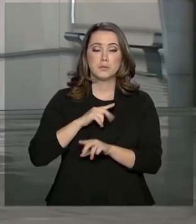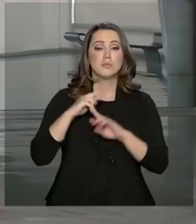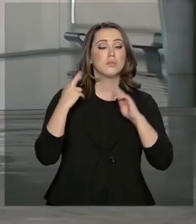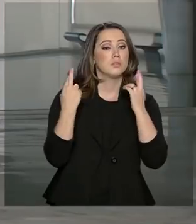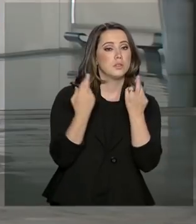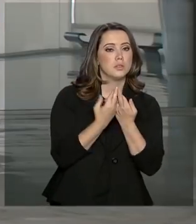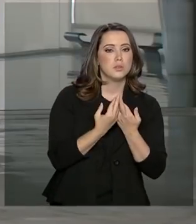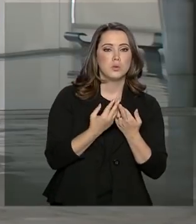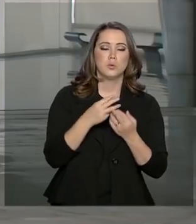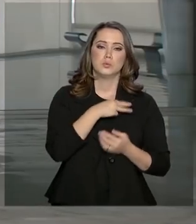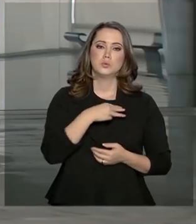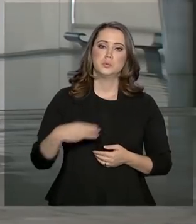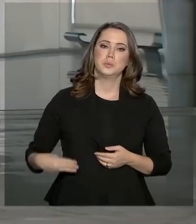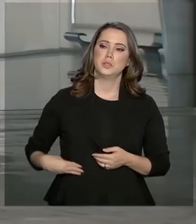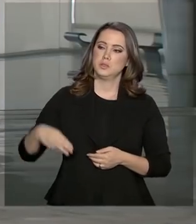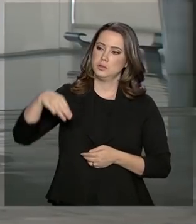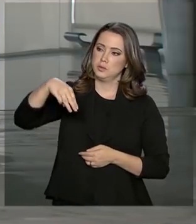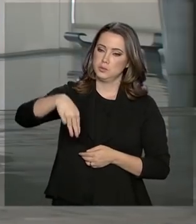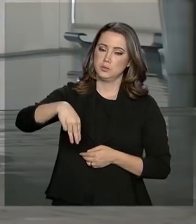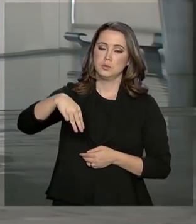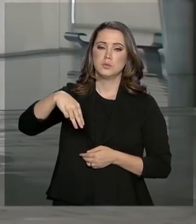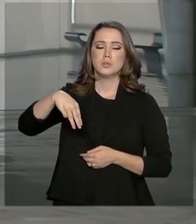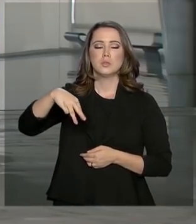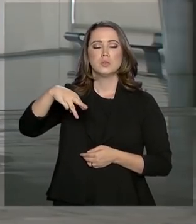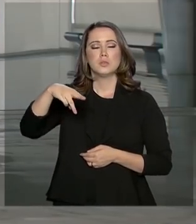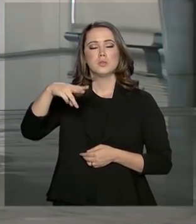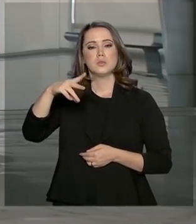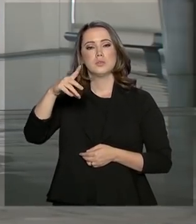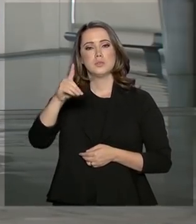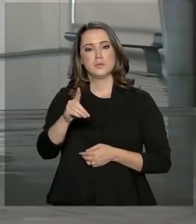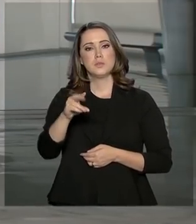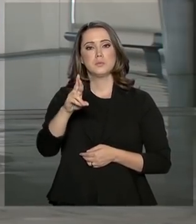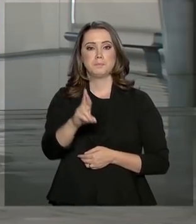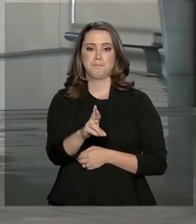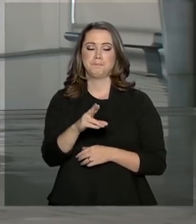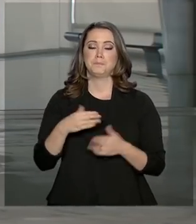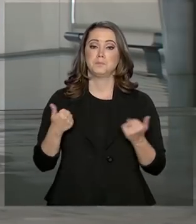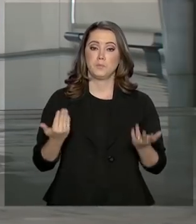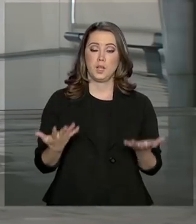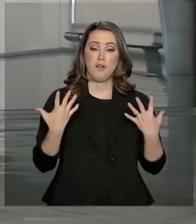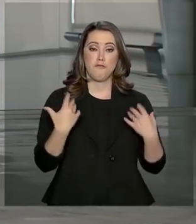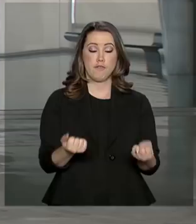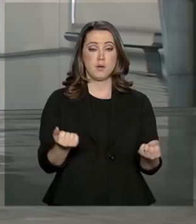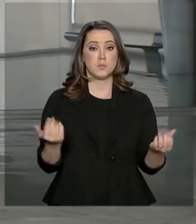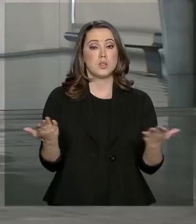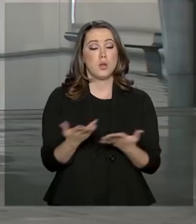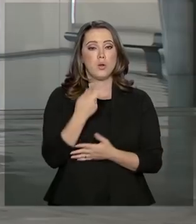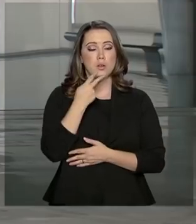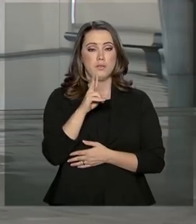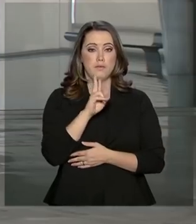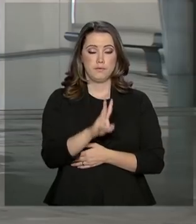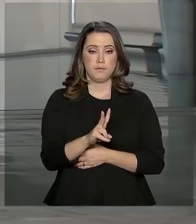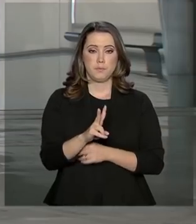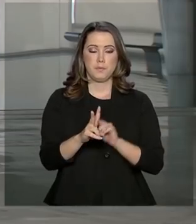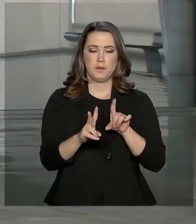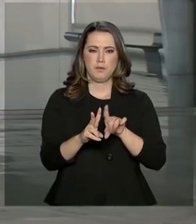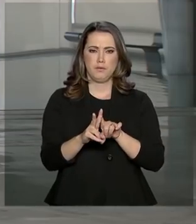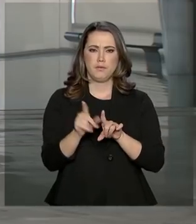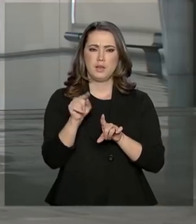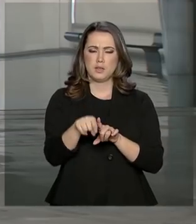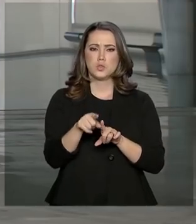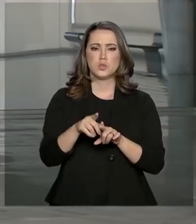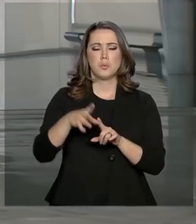Desenvolvimento Regional, Gustavo Canuto. Agora vamos falar sobre a viagem do vice-presidente Hamilton Mourão ao